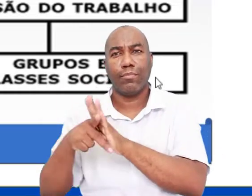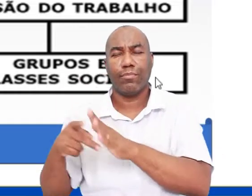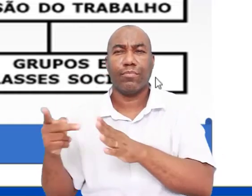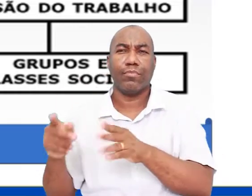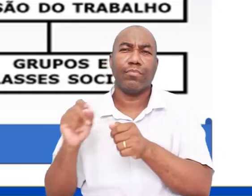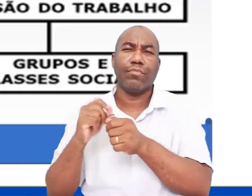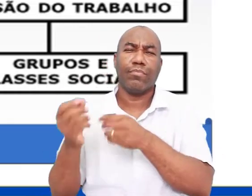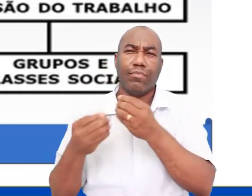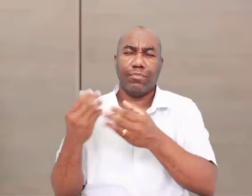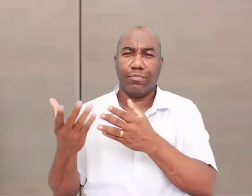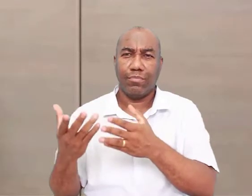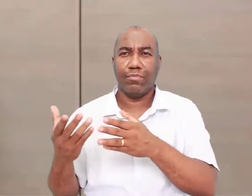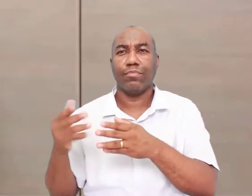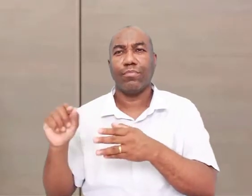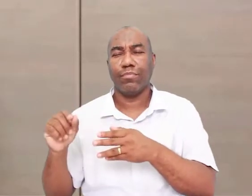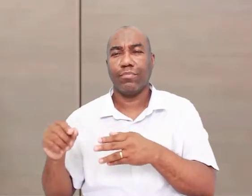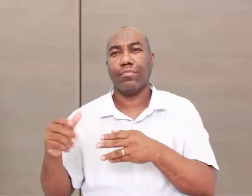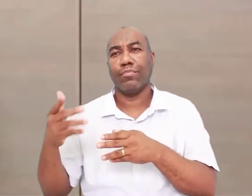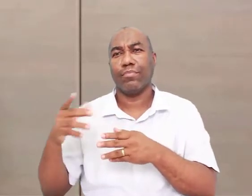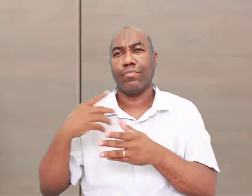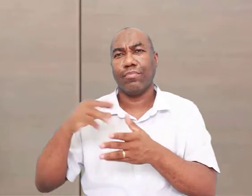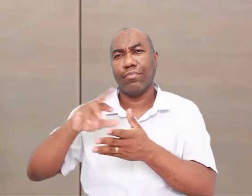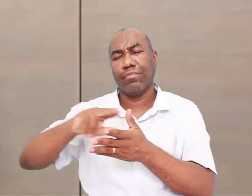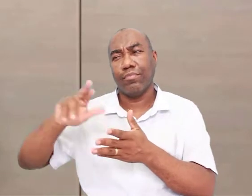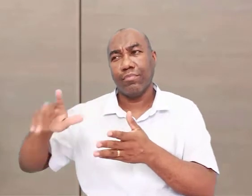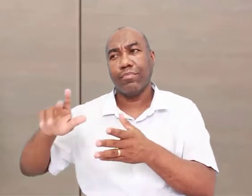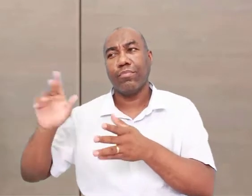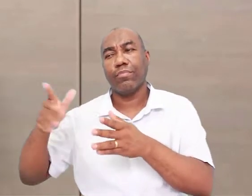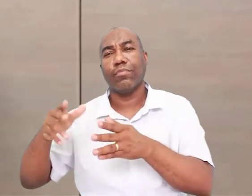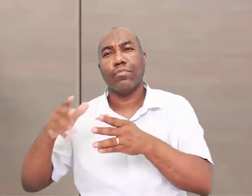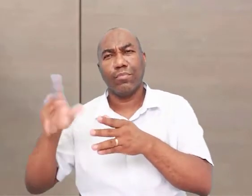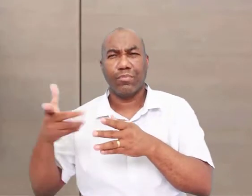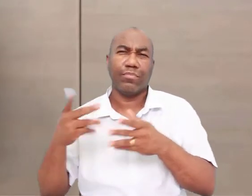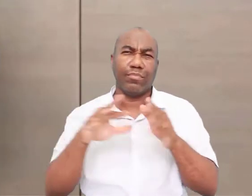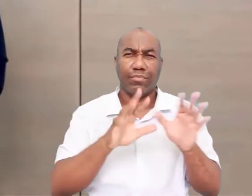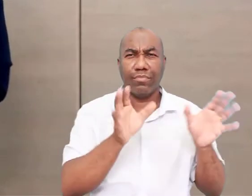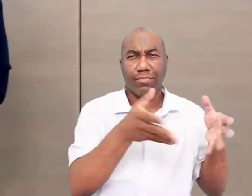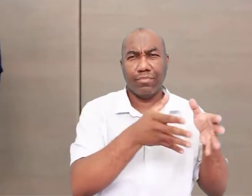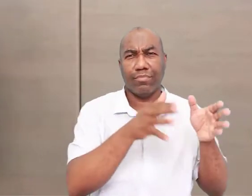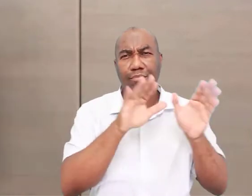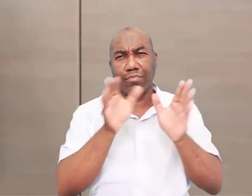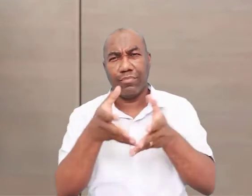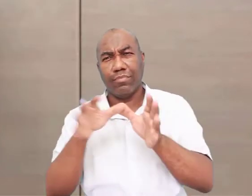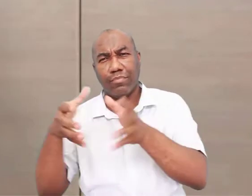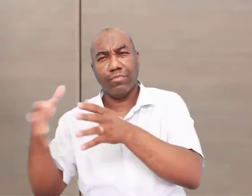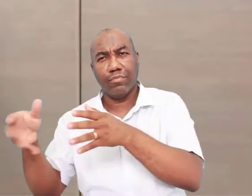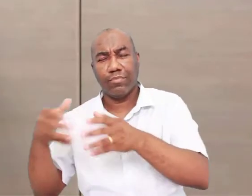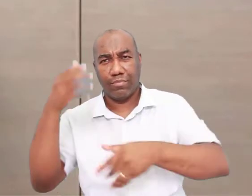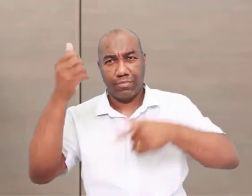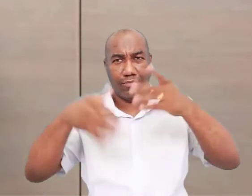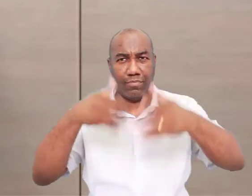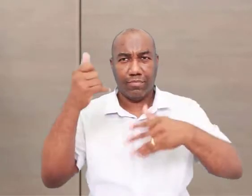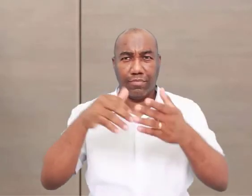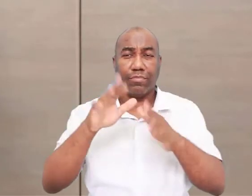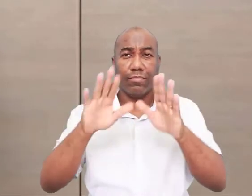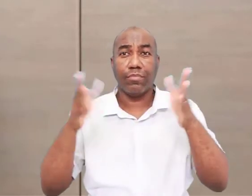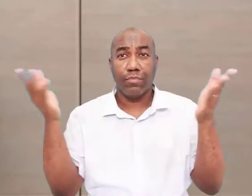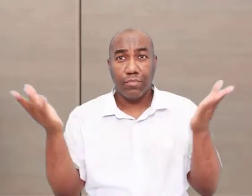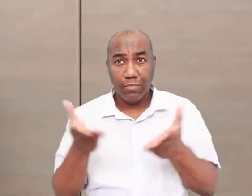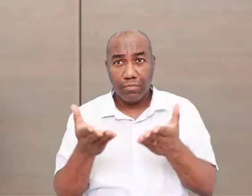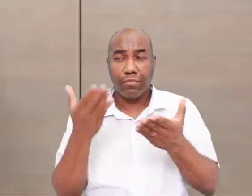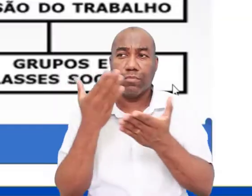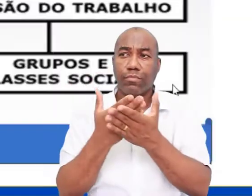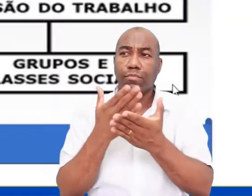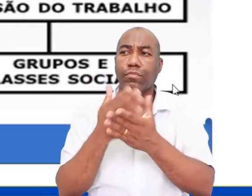civilizações chamadas de Teocracias de Regadinho. Daqui a pouco a gente vai estar falando delas. Então, o nosso objeto de estudo agora